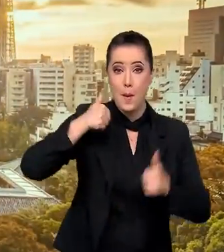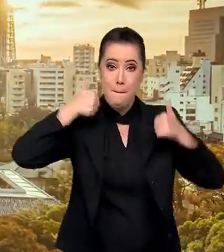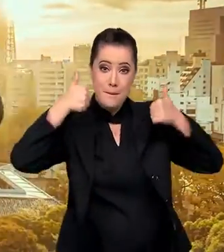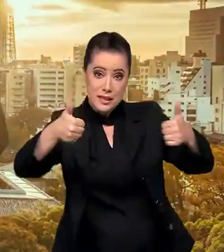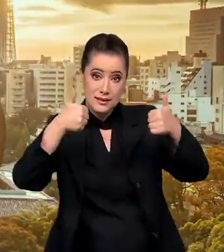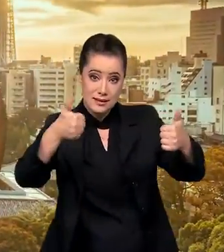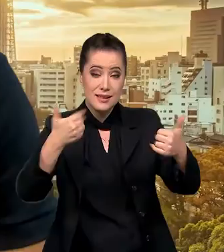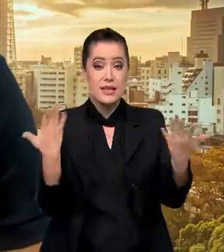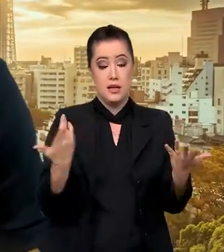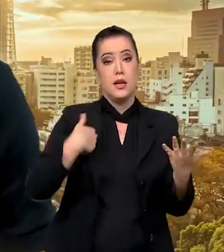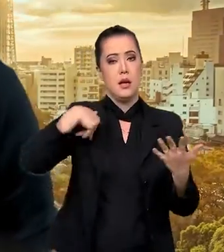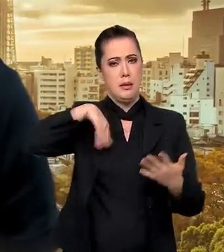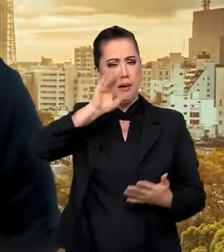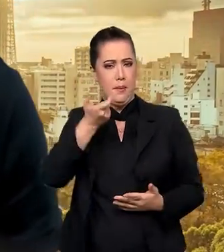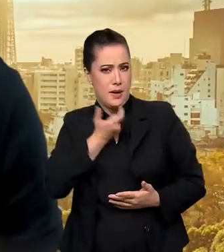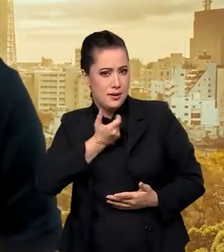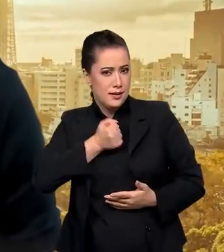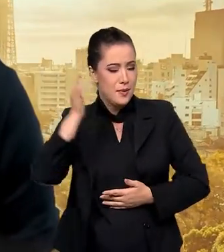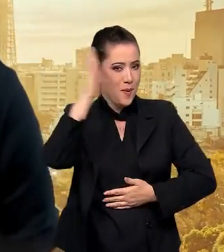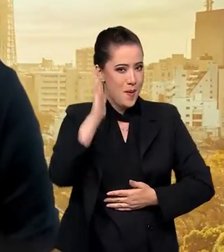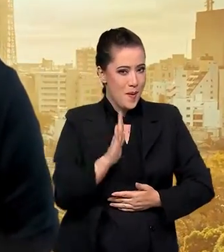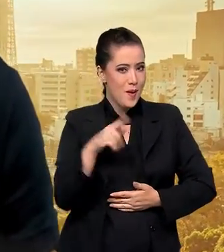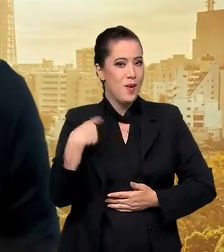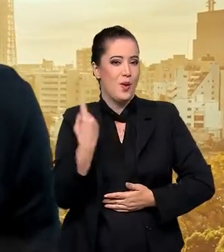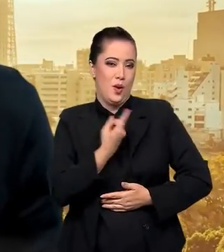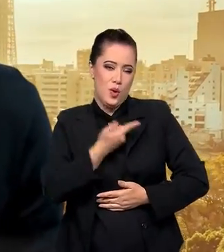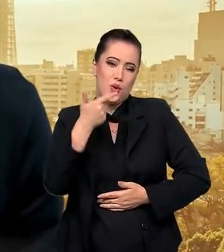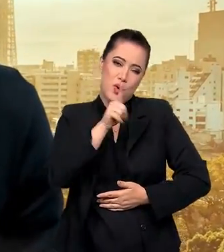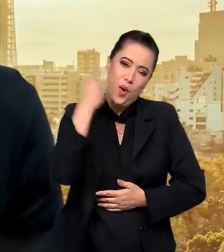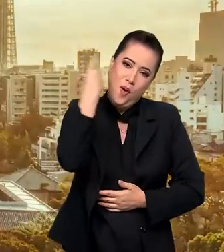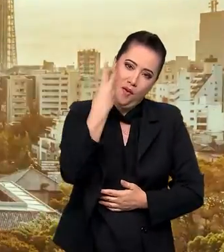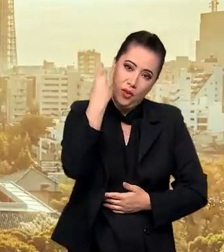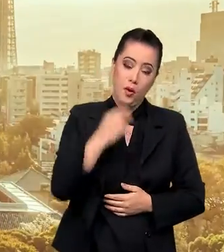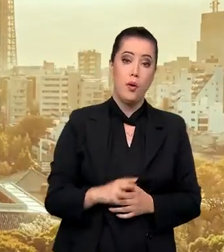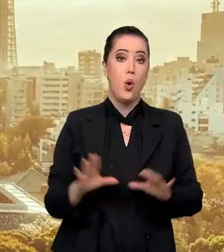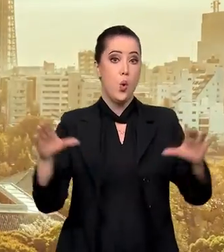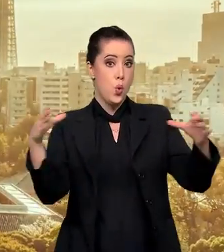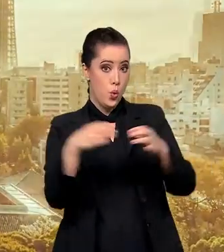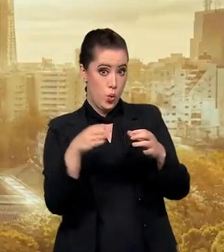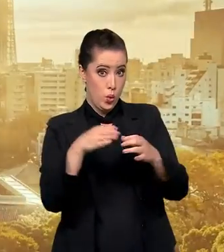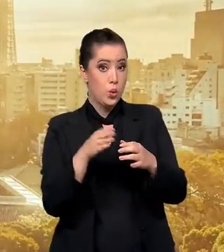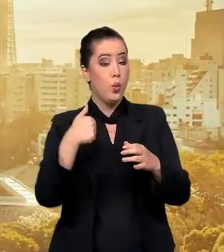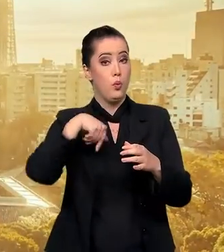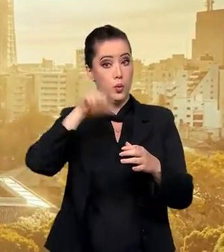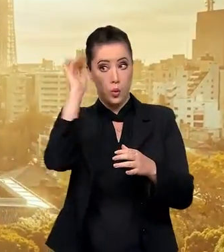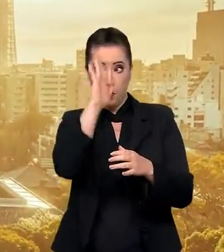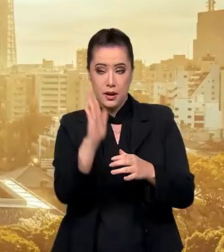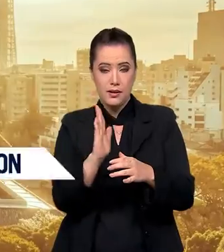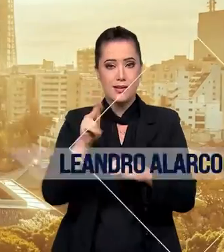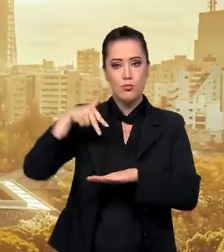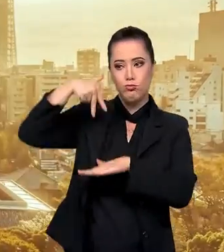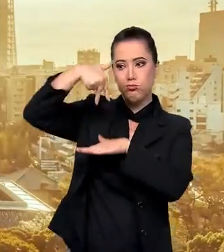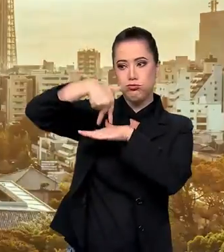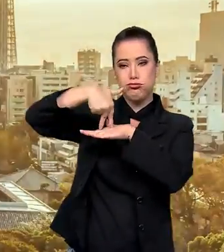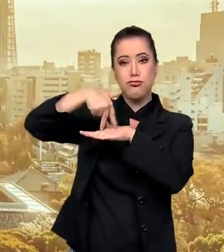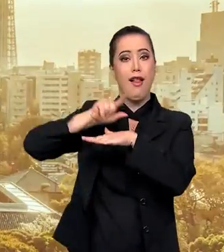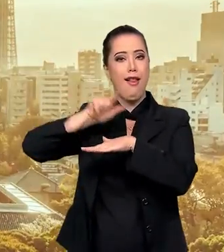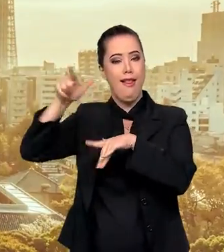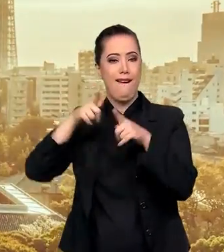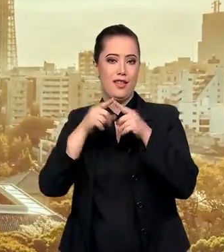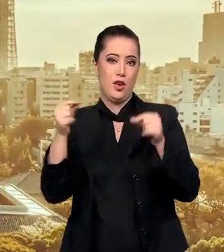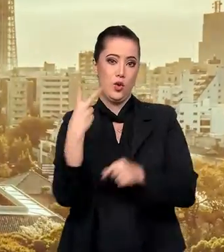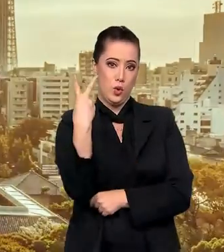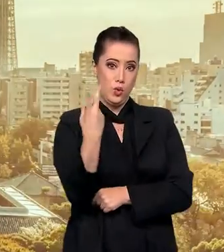Salve, salve, pessoal! Beleza? E tem mais medalha pro Brasil, hein? Voltamos ao normal. O time Brasil voltou a subir no pódio lá em Tóquio.